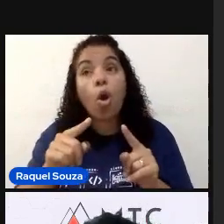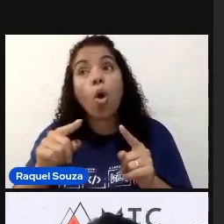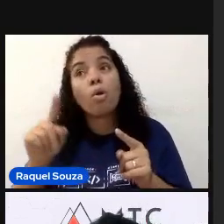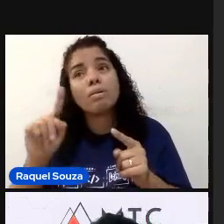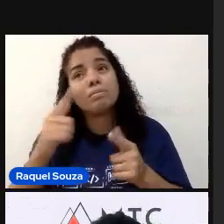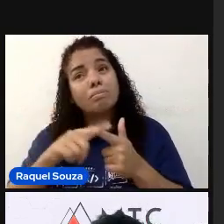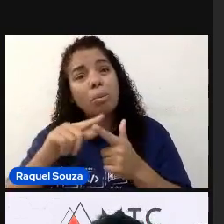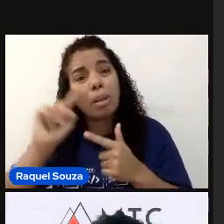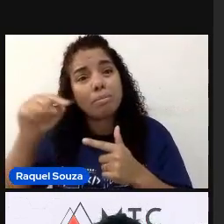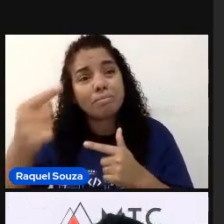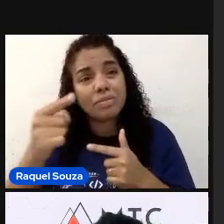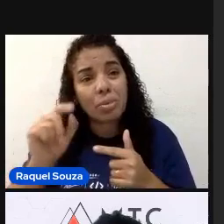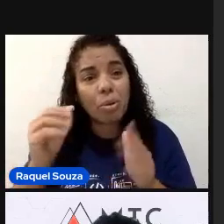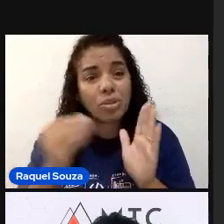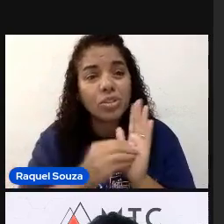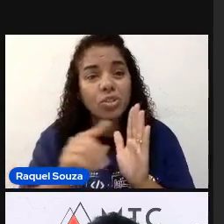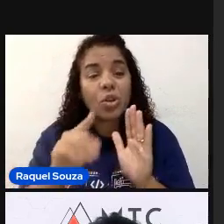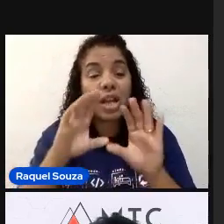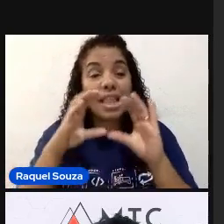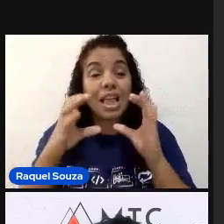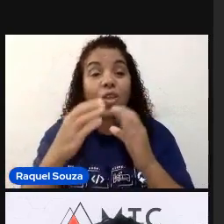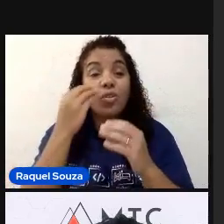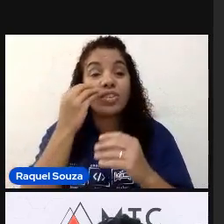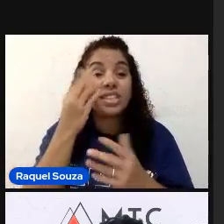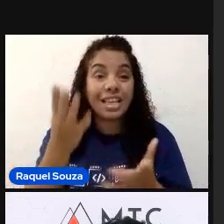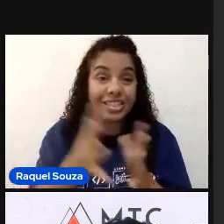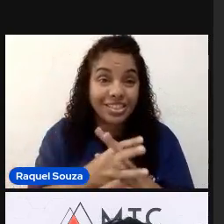depois? Quando eu colocar na nuvem esses testes?